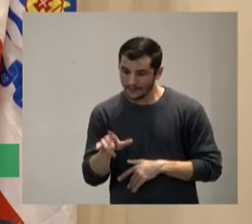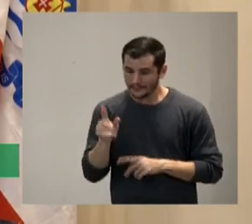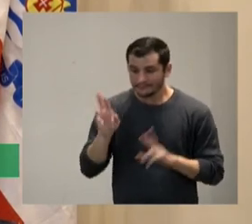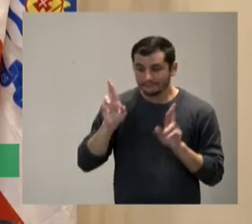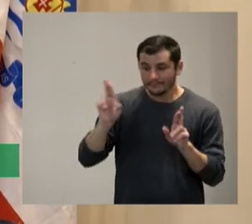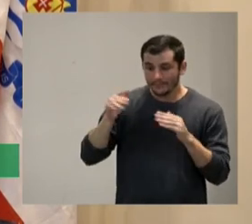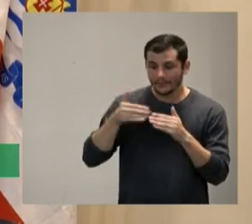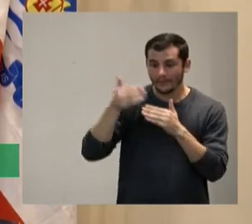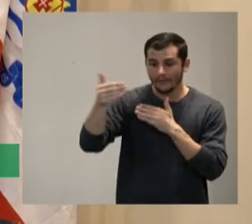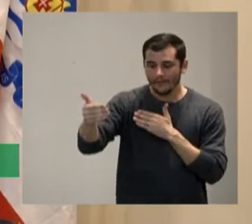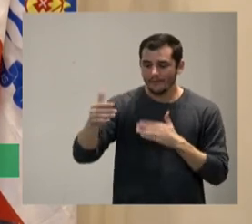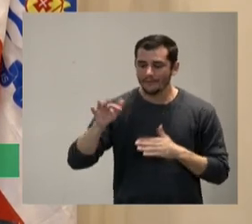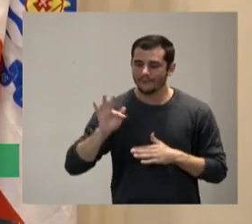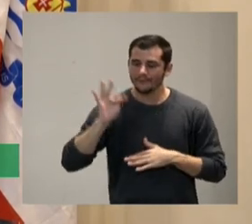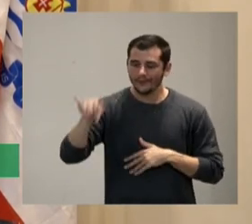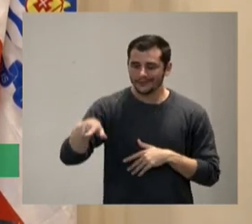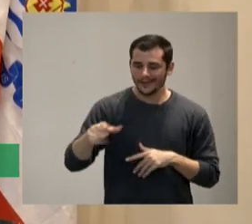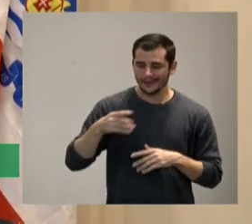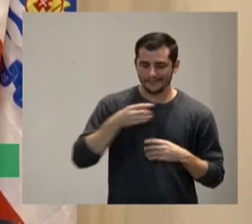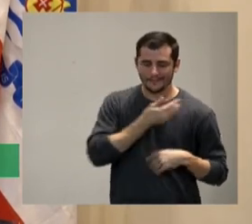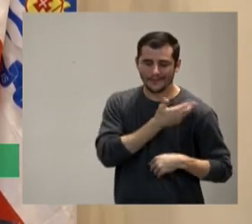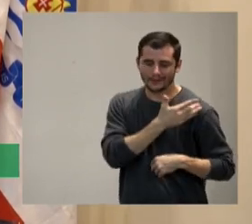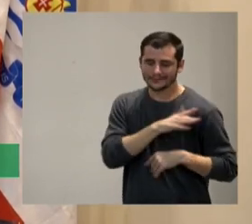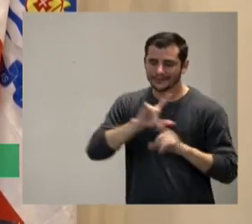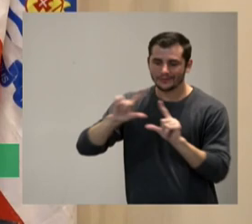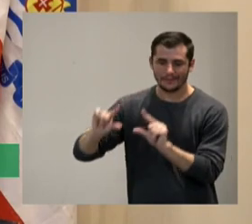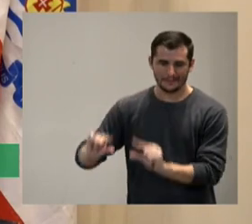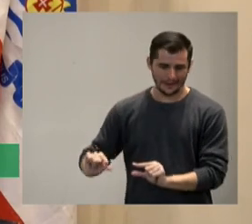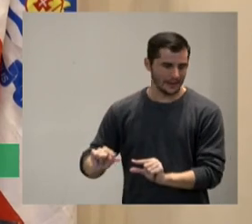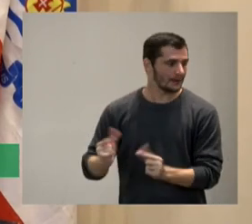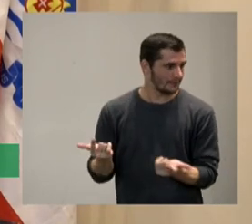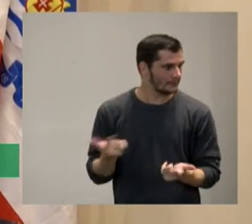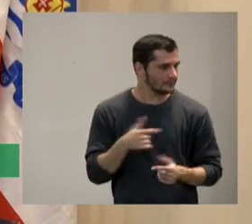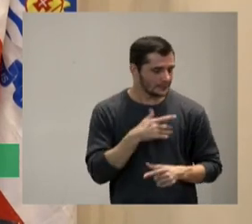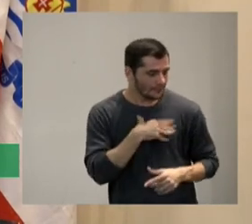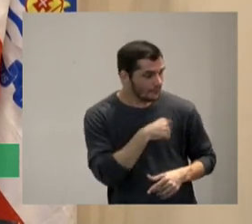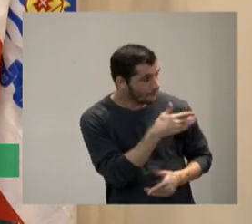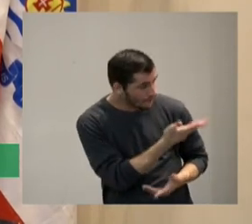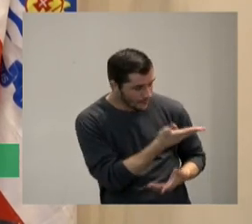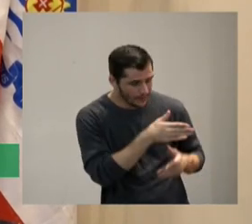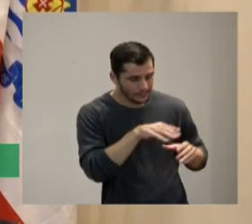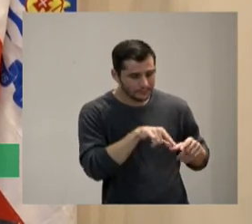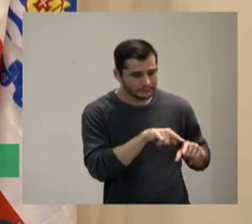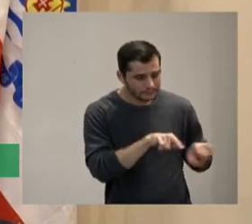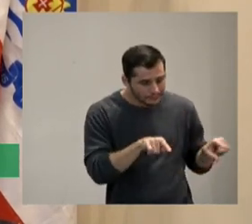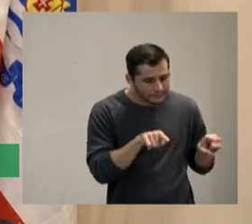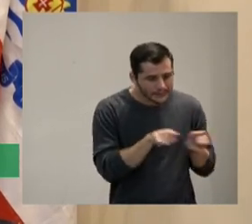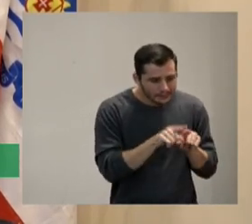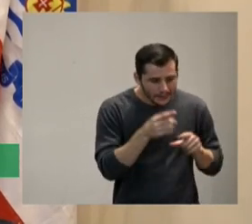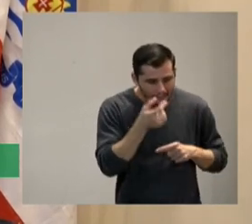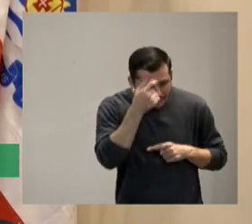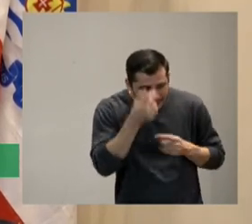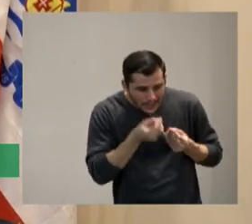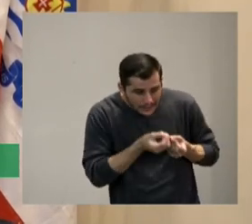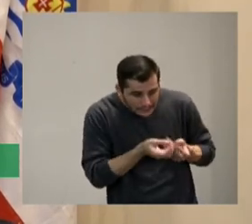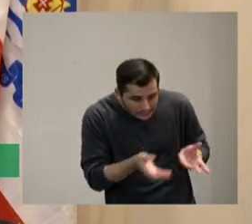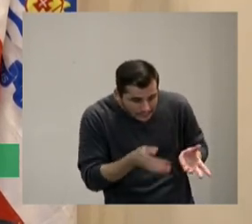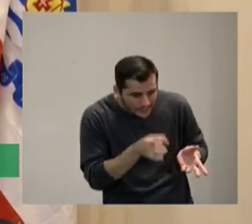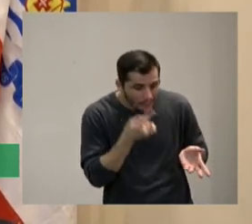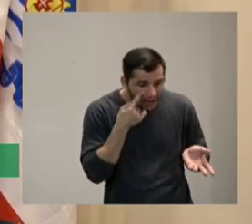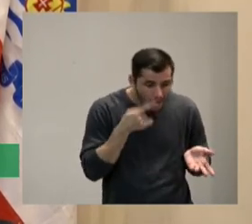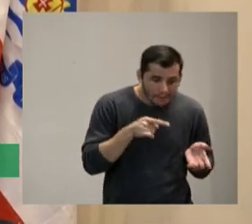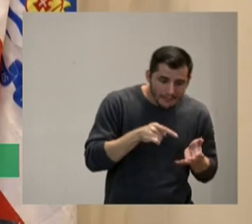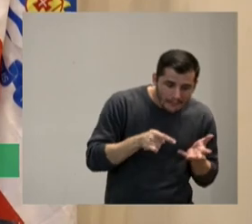normal no meu época de menino que nem o Guilherme falou aqui isso é coisa de menina isso é coisa disso hoje para as crianças já tem um